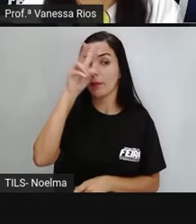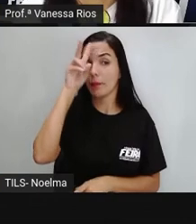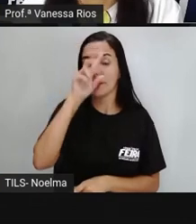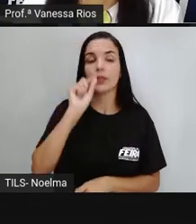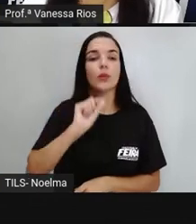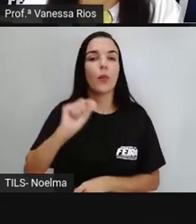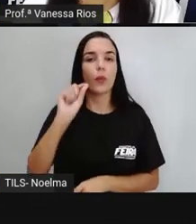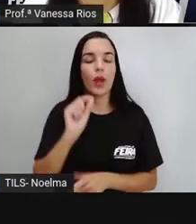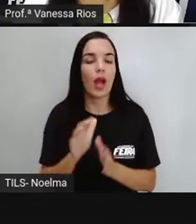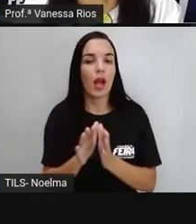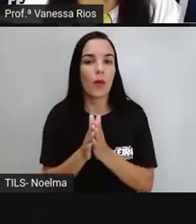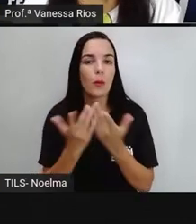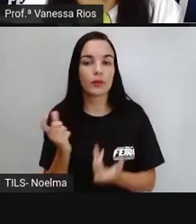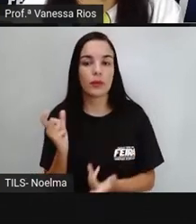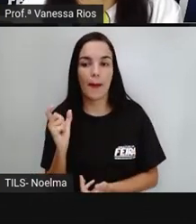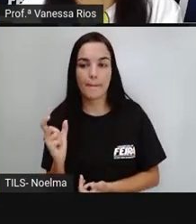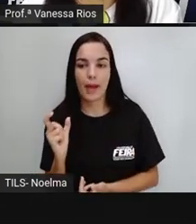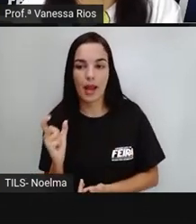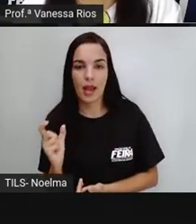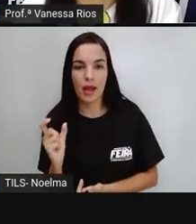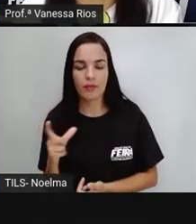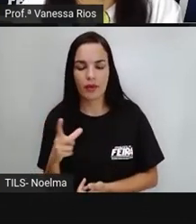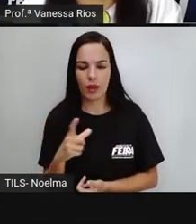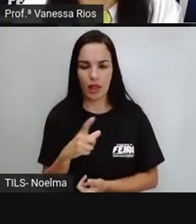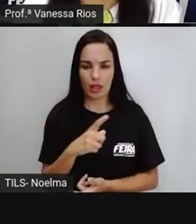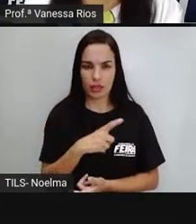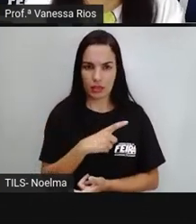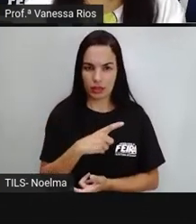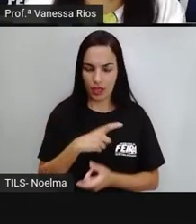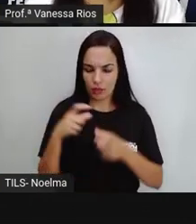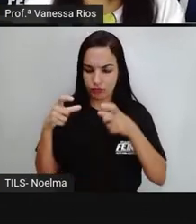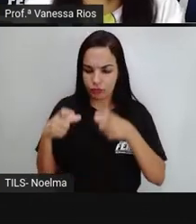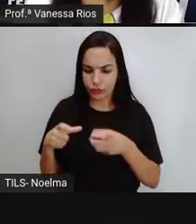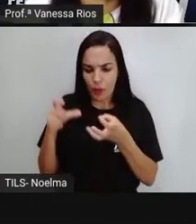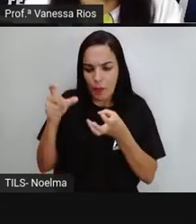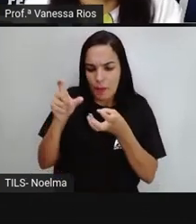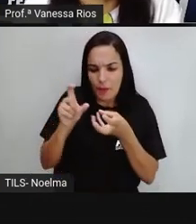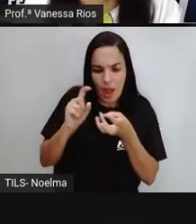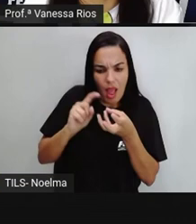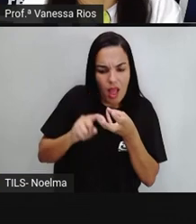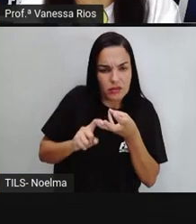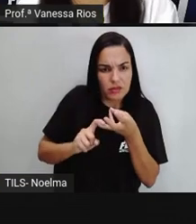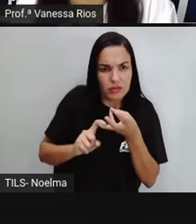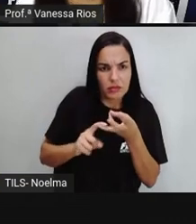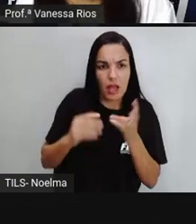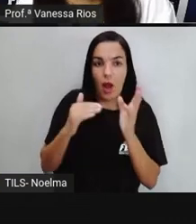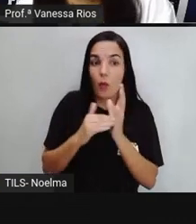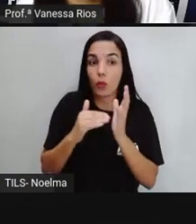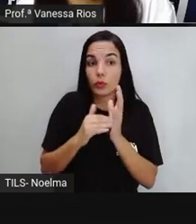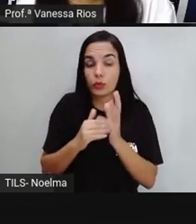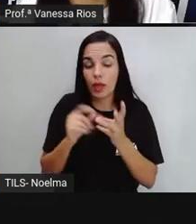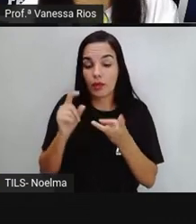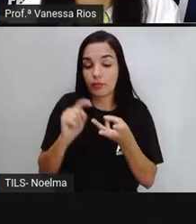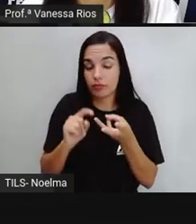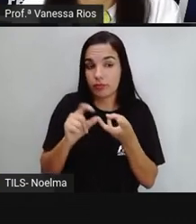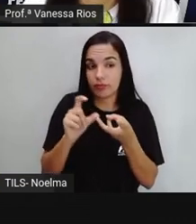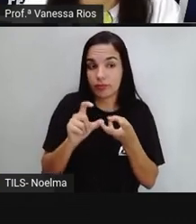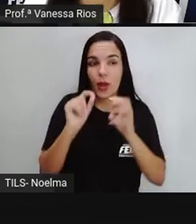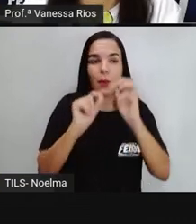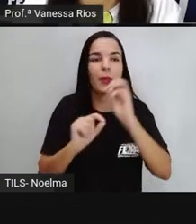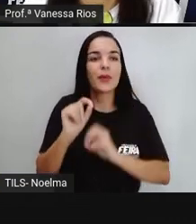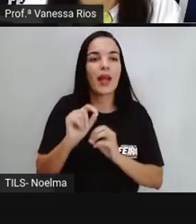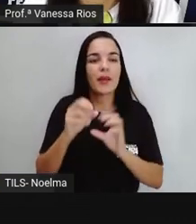não é? Quando a palavra possui aí a localização da sílaba tônica na última sílaba, nós